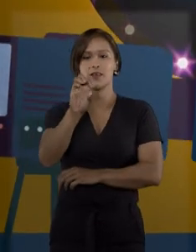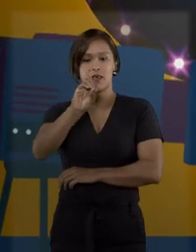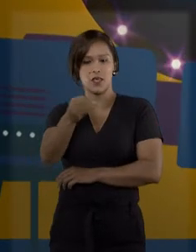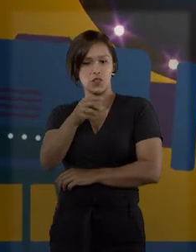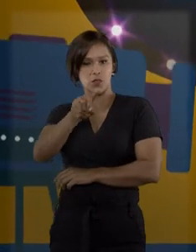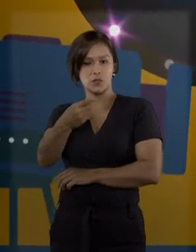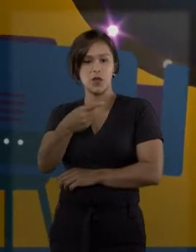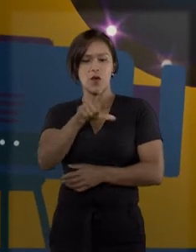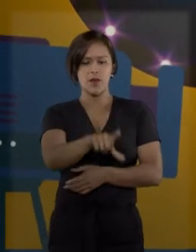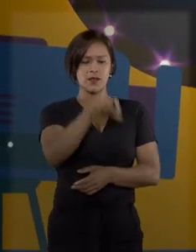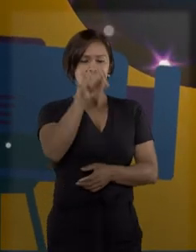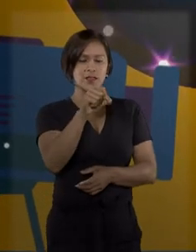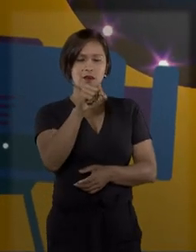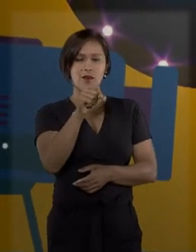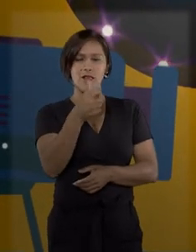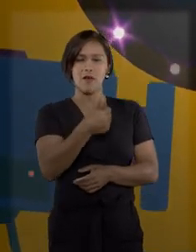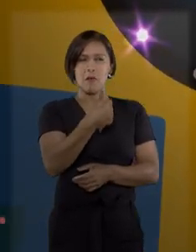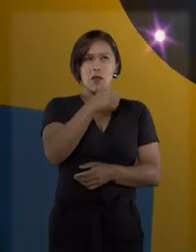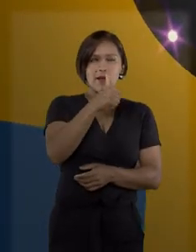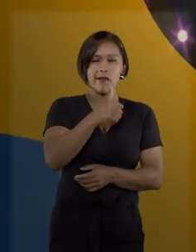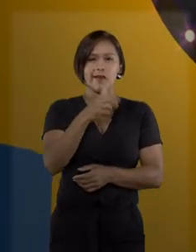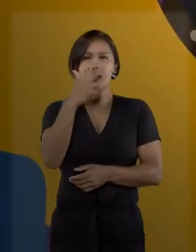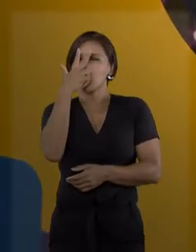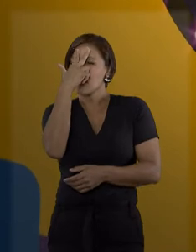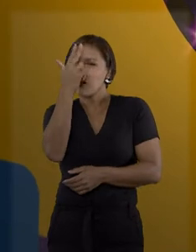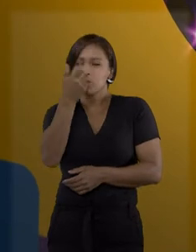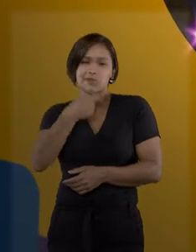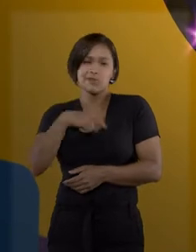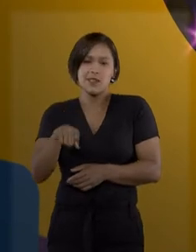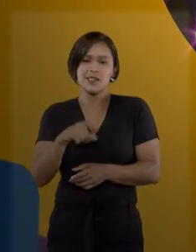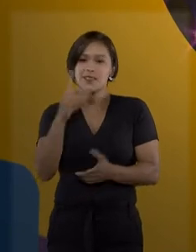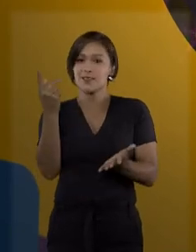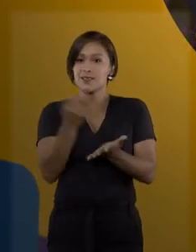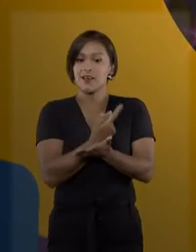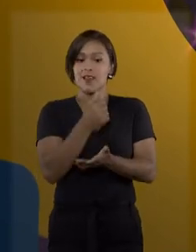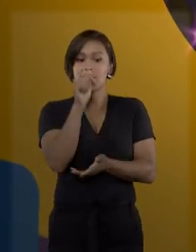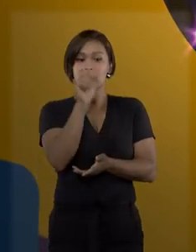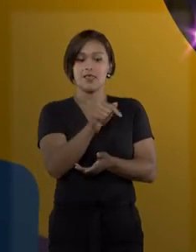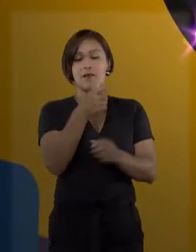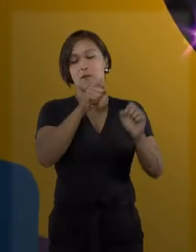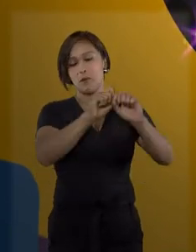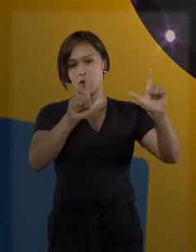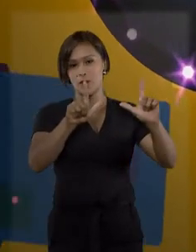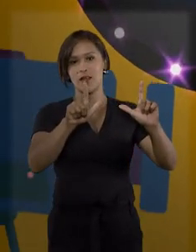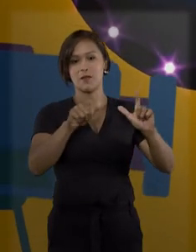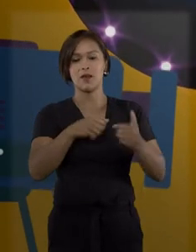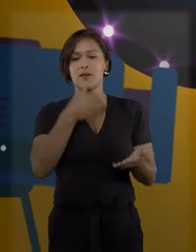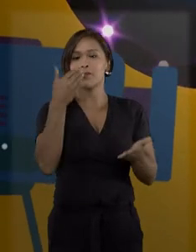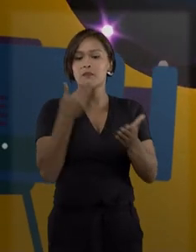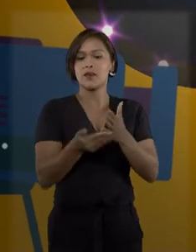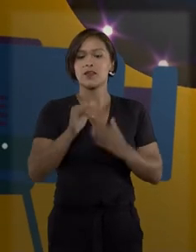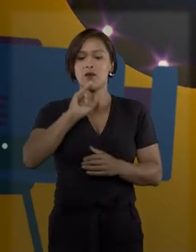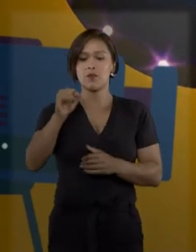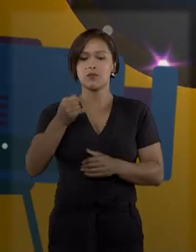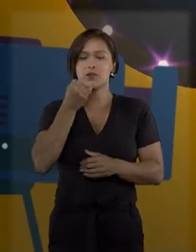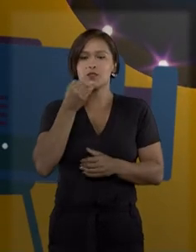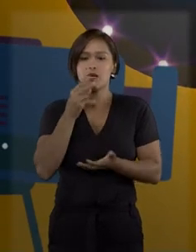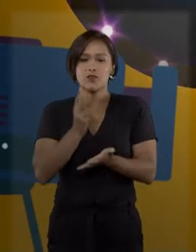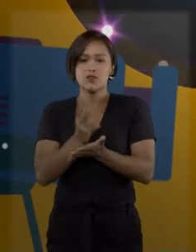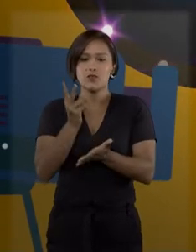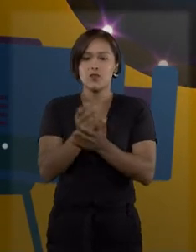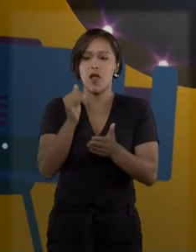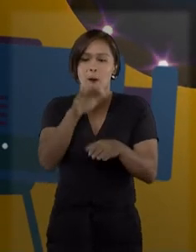alternativa que não foi considerada certa pela produção do programa e perdeu a chance de concorrer ao prêmio máximo.